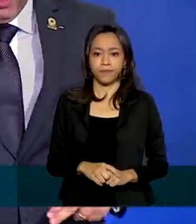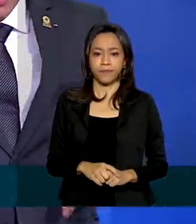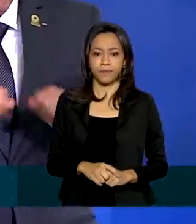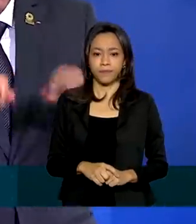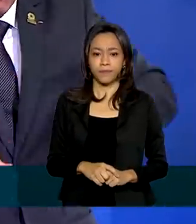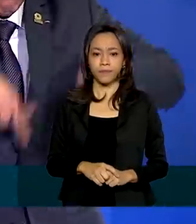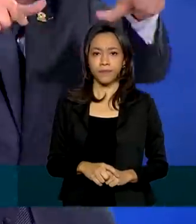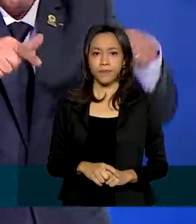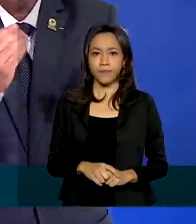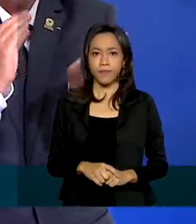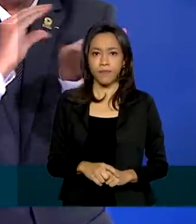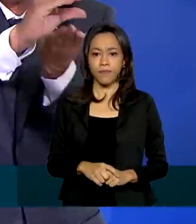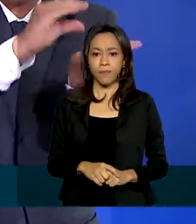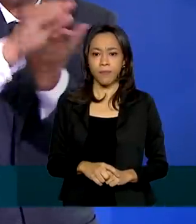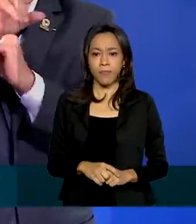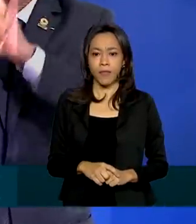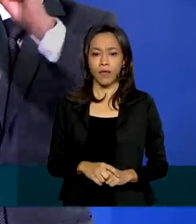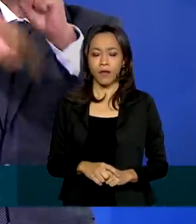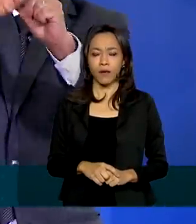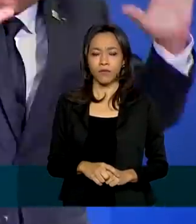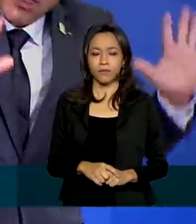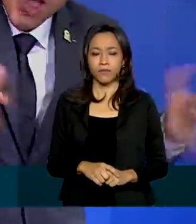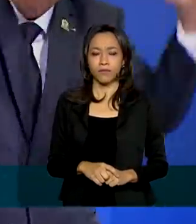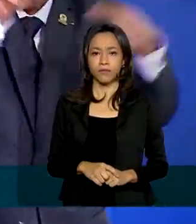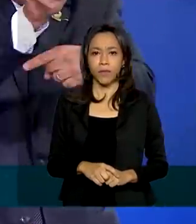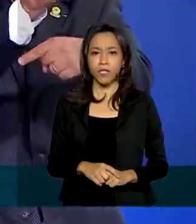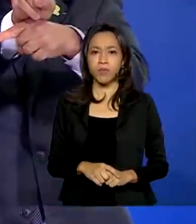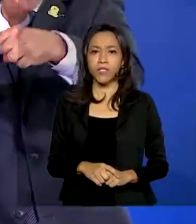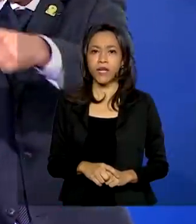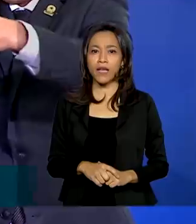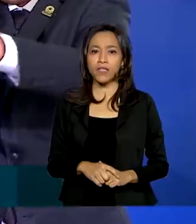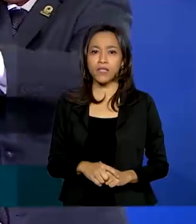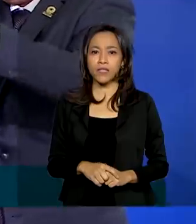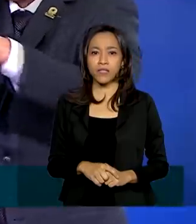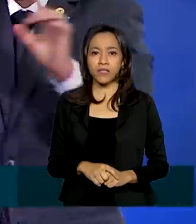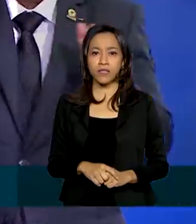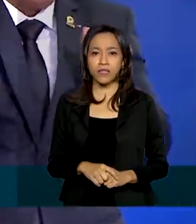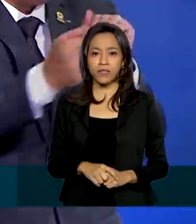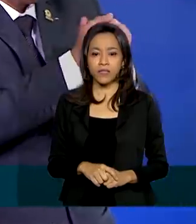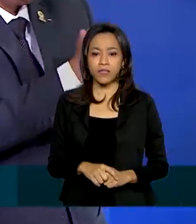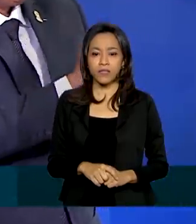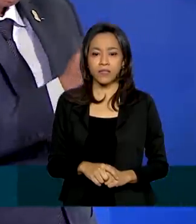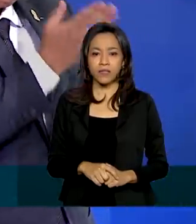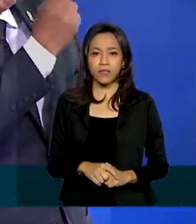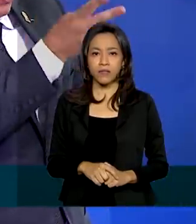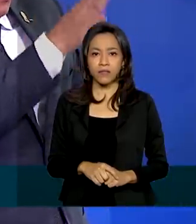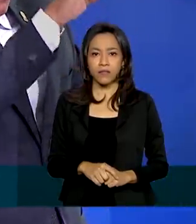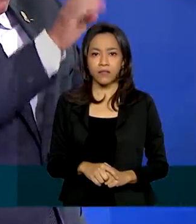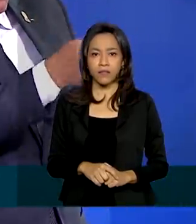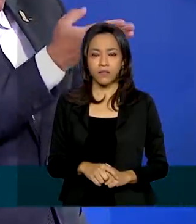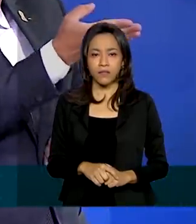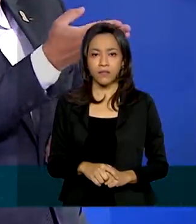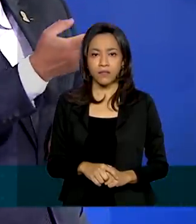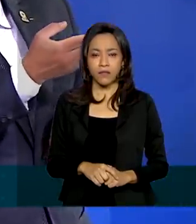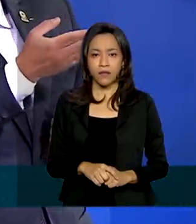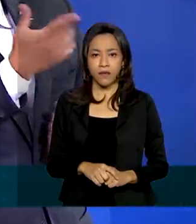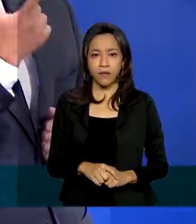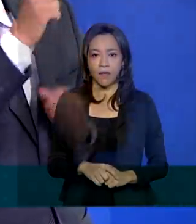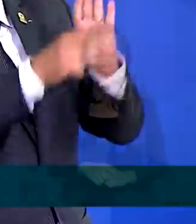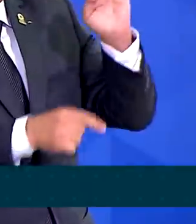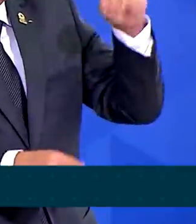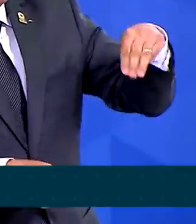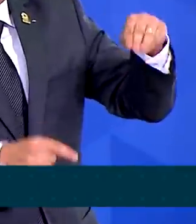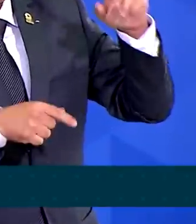dois meses a continuidade de um programa que permitiu, junto com o bem, que é o benefício